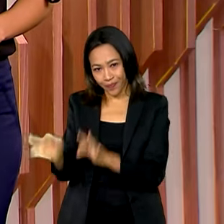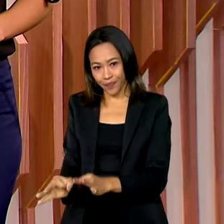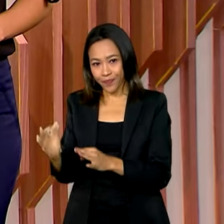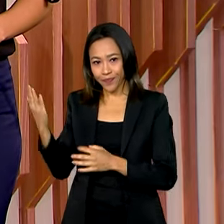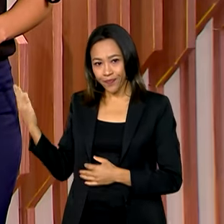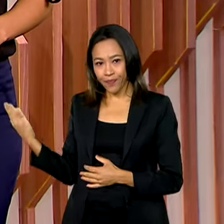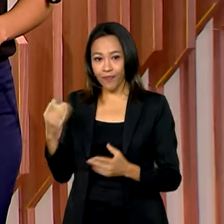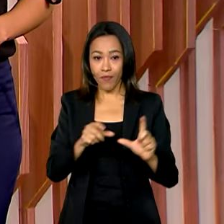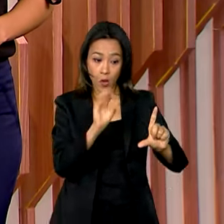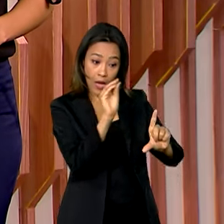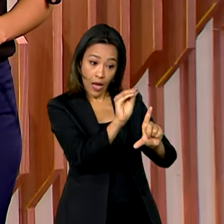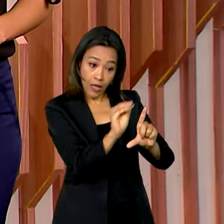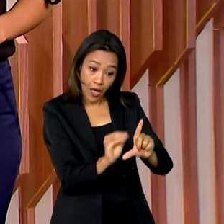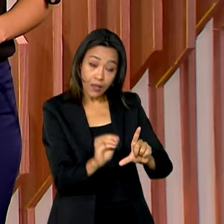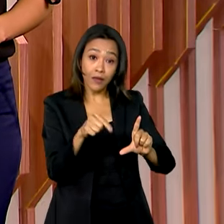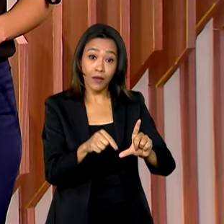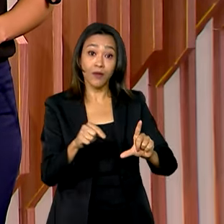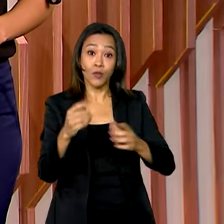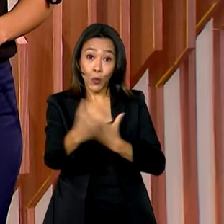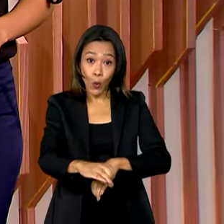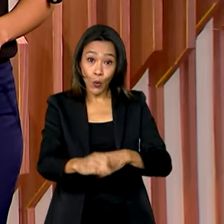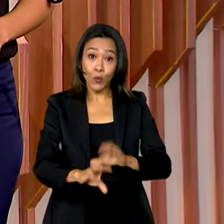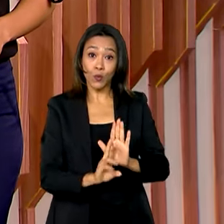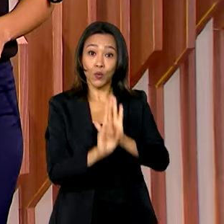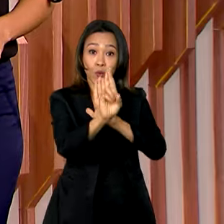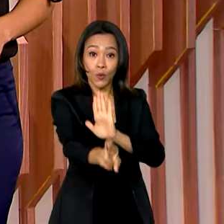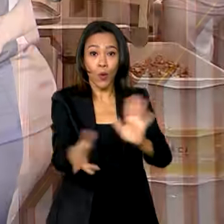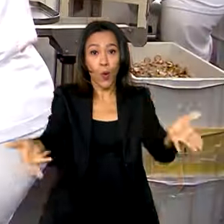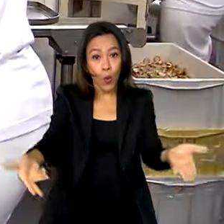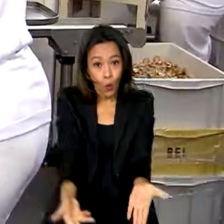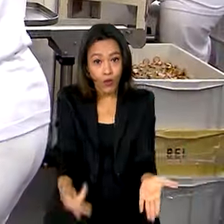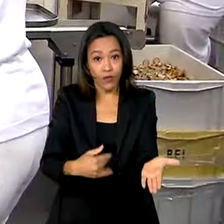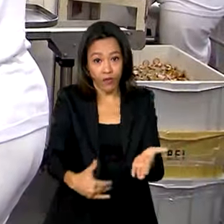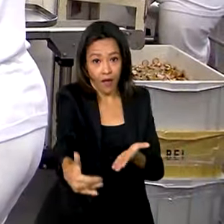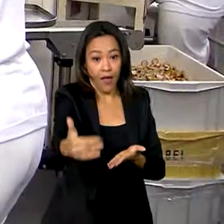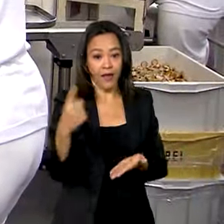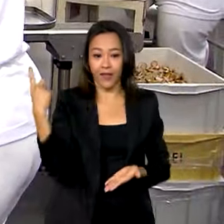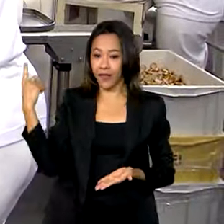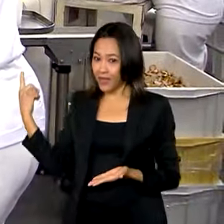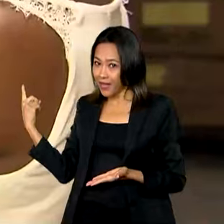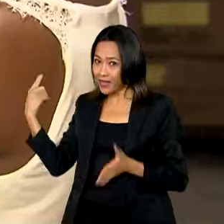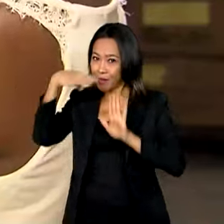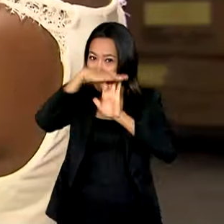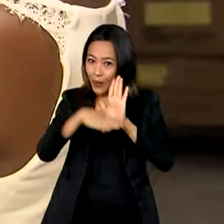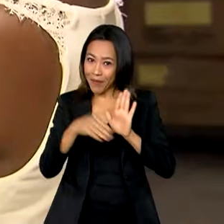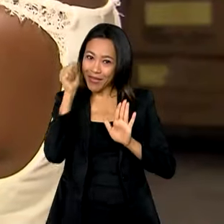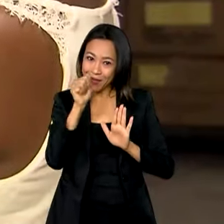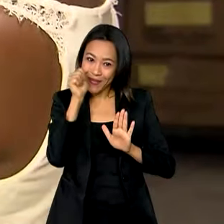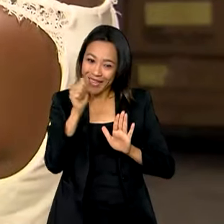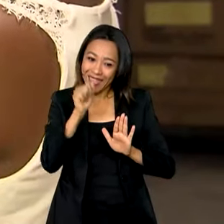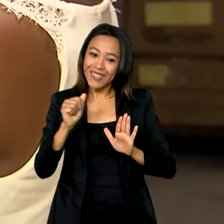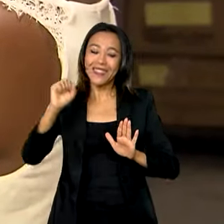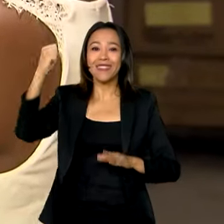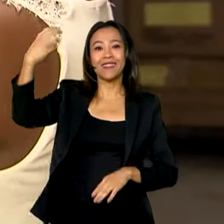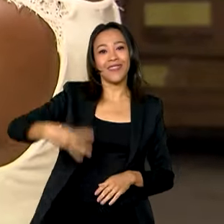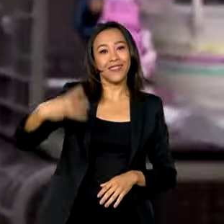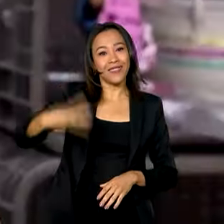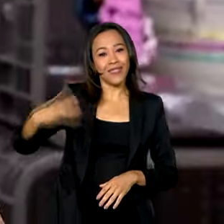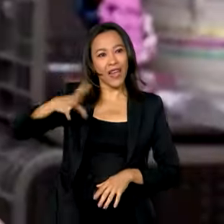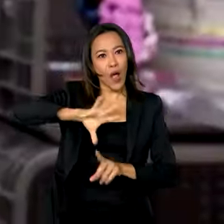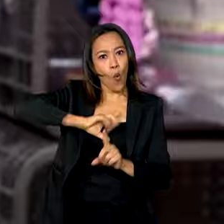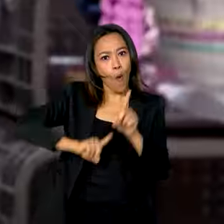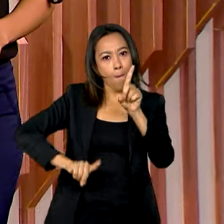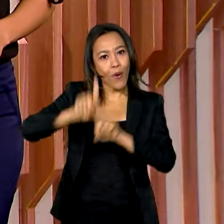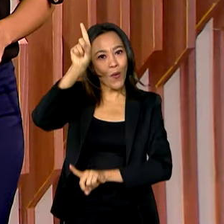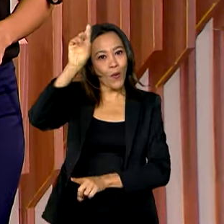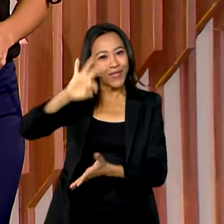resposta do CNU será divulgado ainda hoje. E o programa Elas Exportam chega à terceira edição com recorde